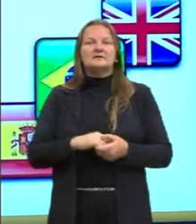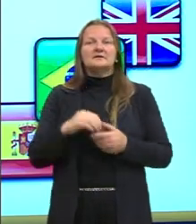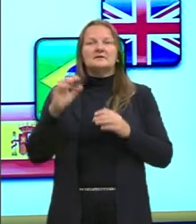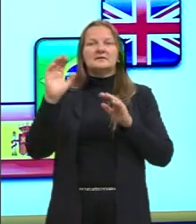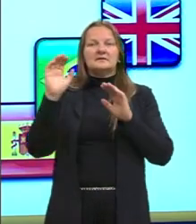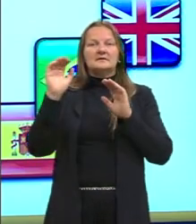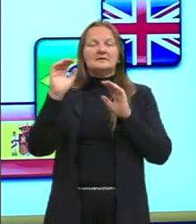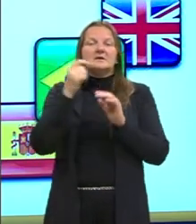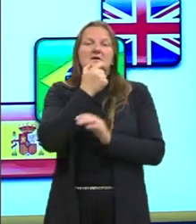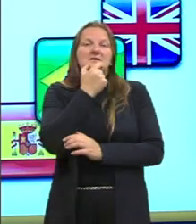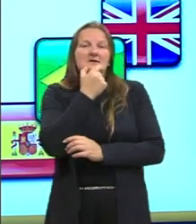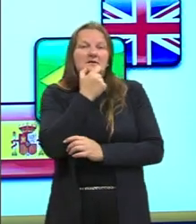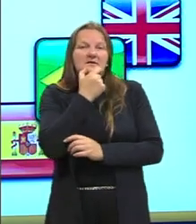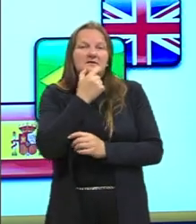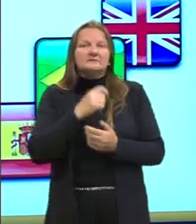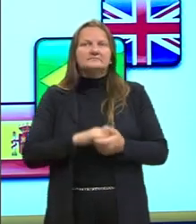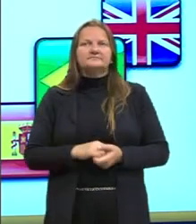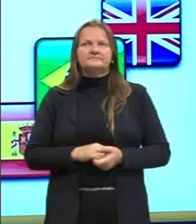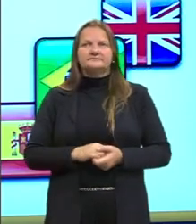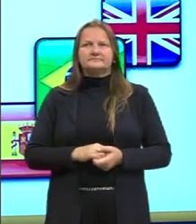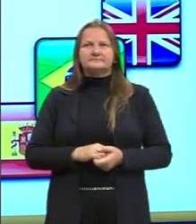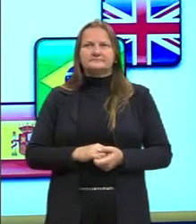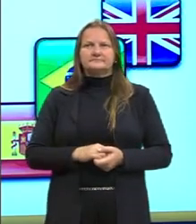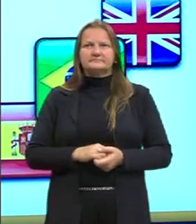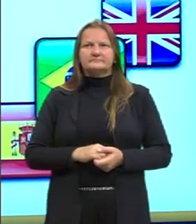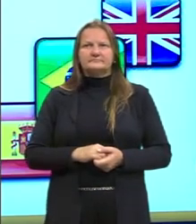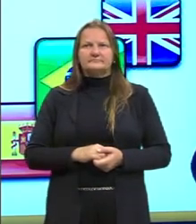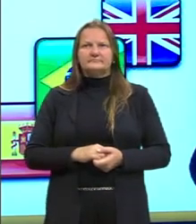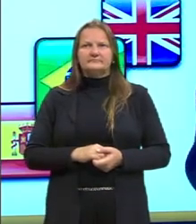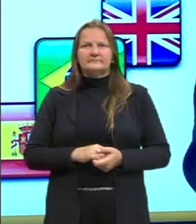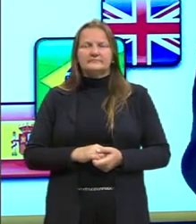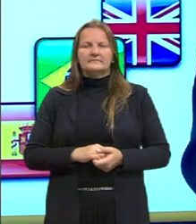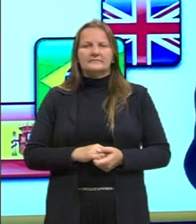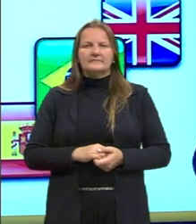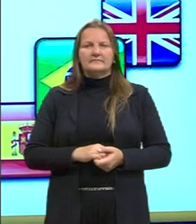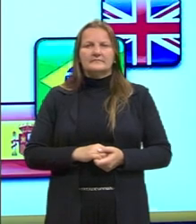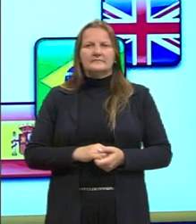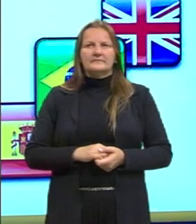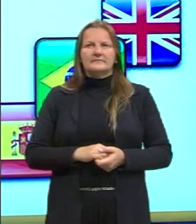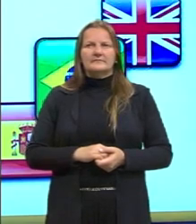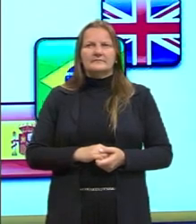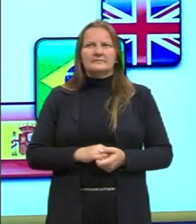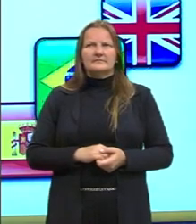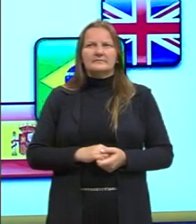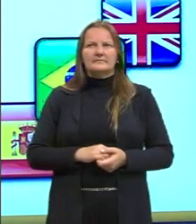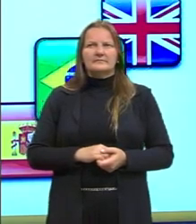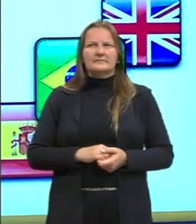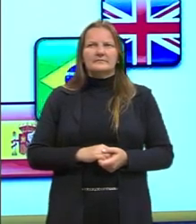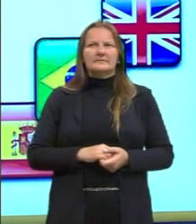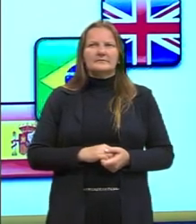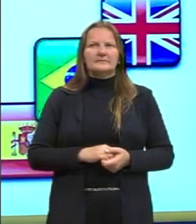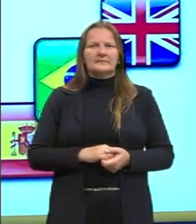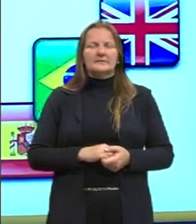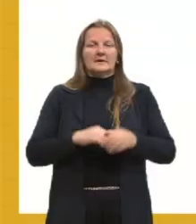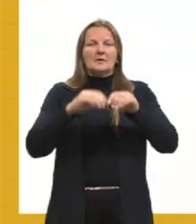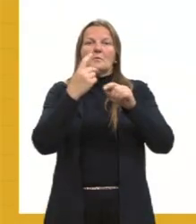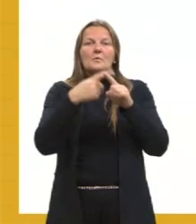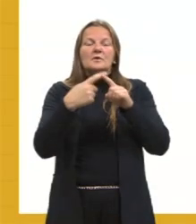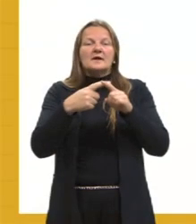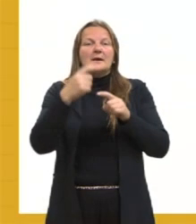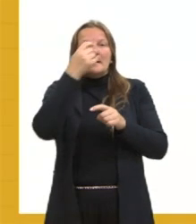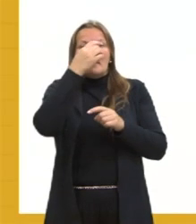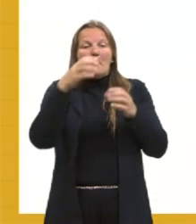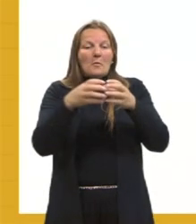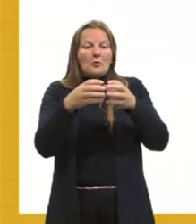inglesa. Espera-se que você saiba o idioma do país. Então, aí já mostra uma hierarquia, uma